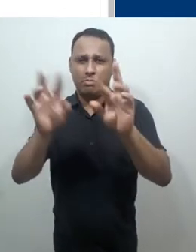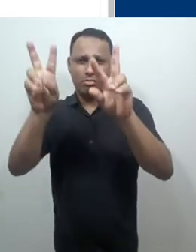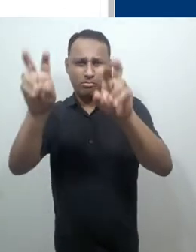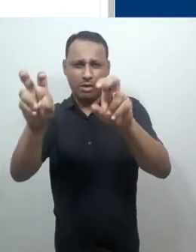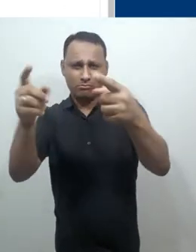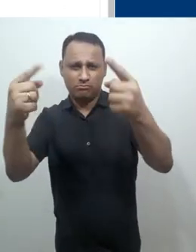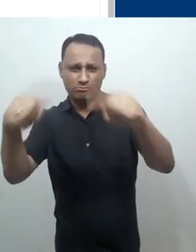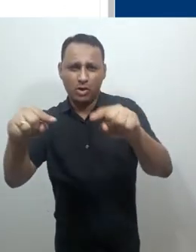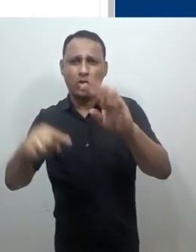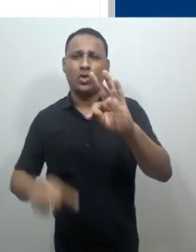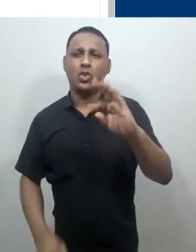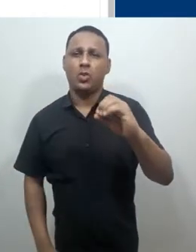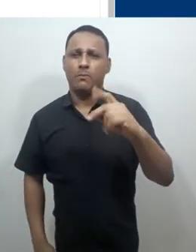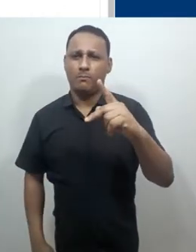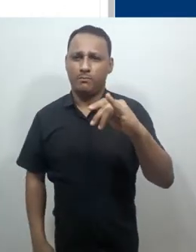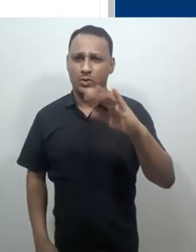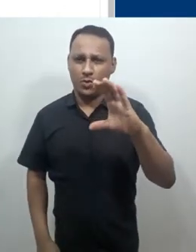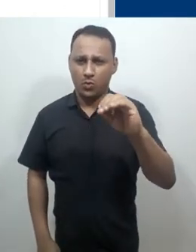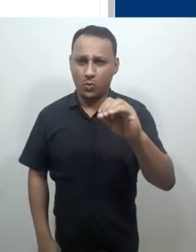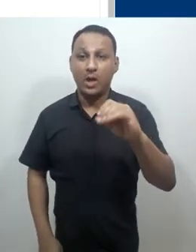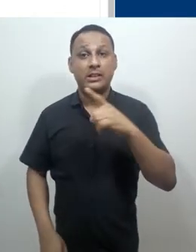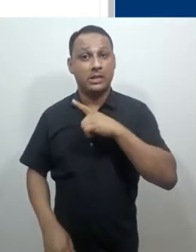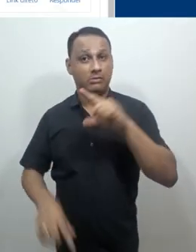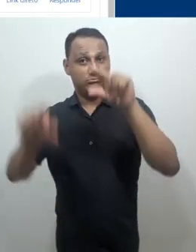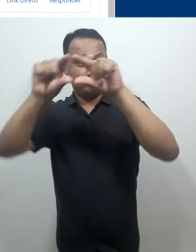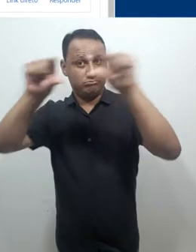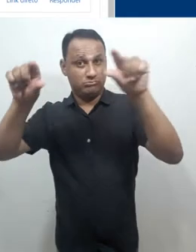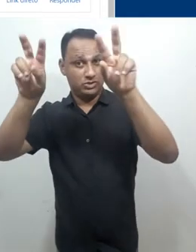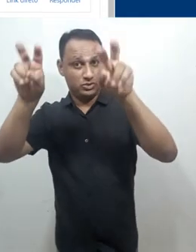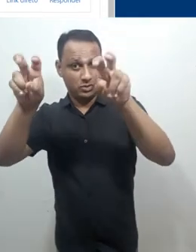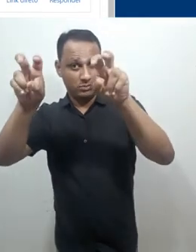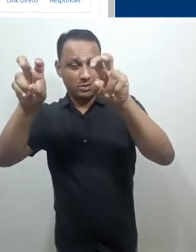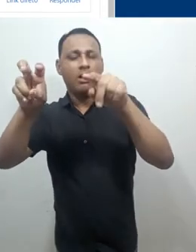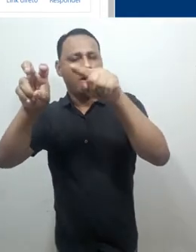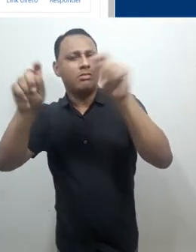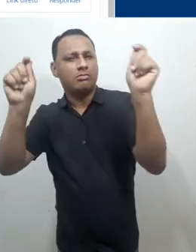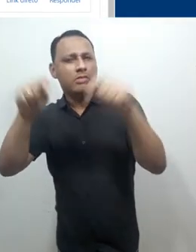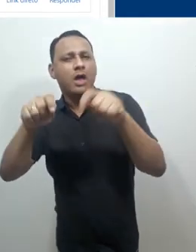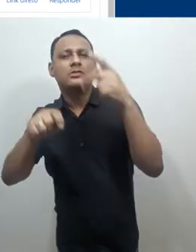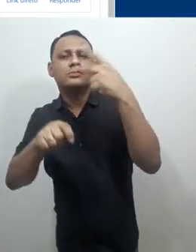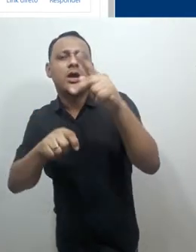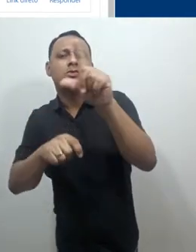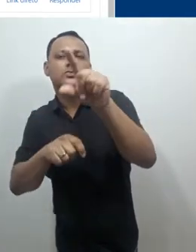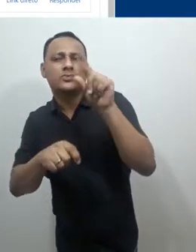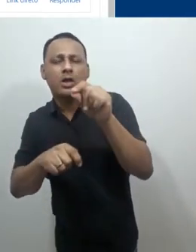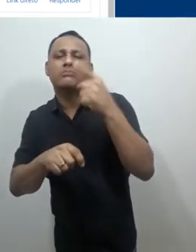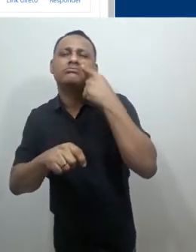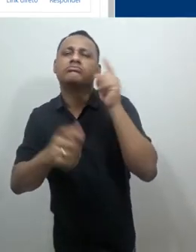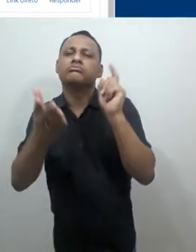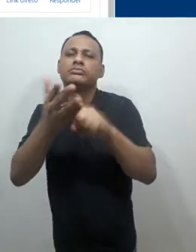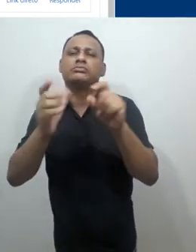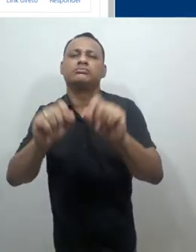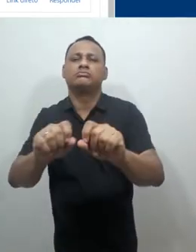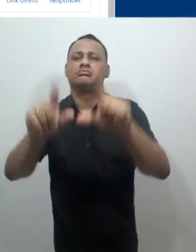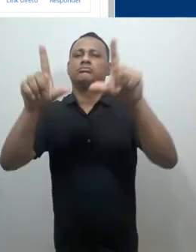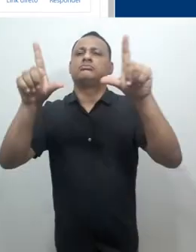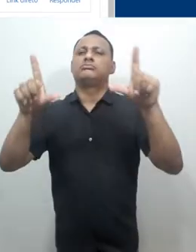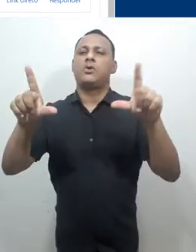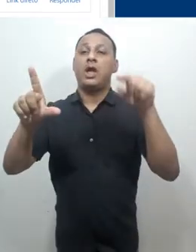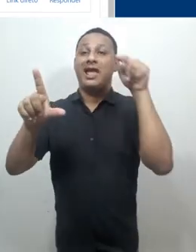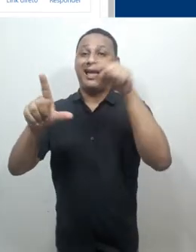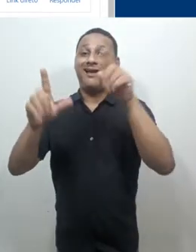tópico na lista de tópicos e clicar sobre o título dele. Clicando sobre o título, agora eu tenho acesso à página